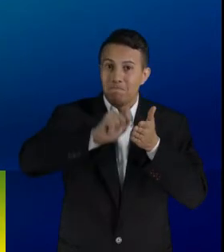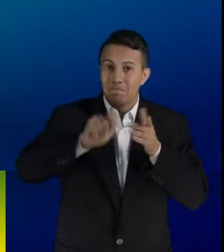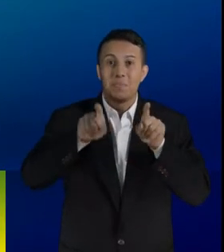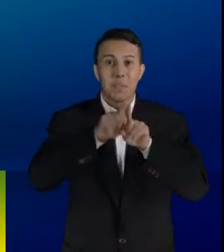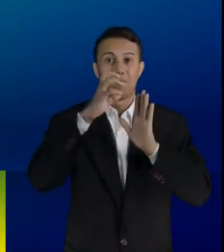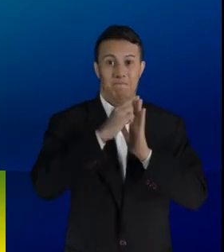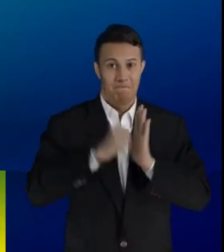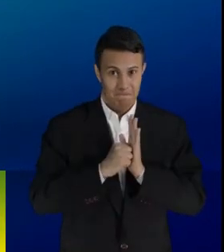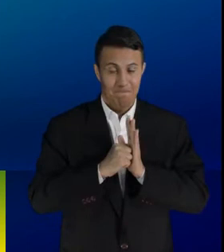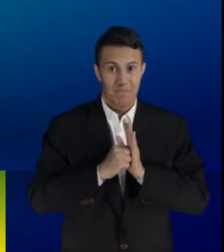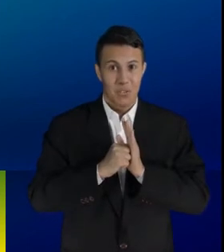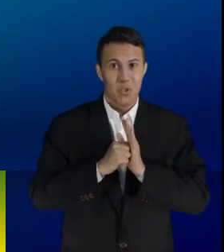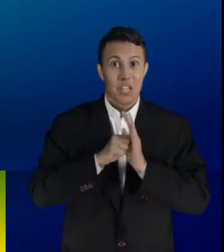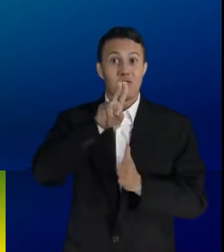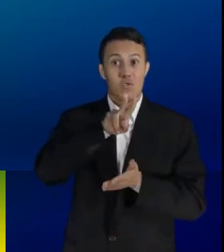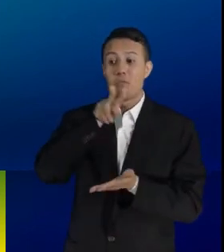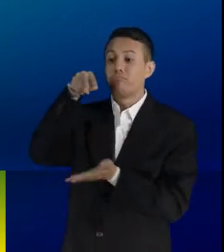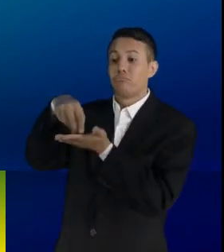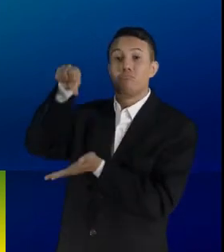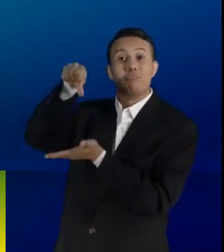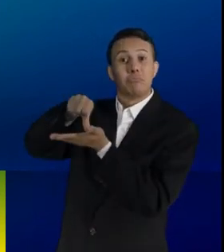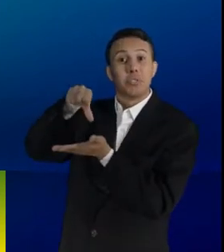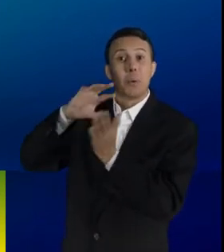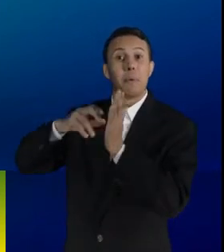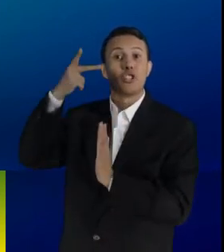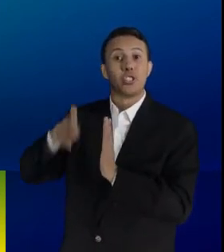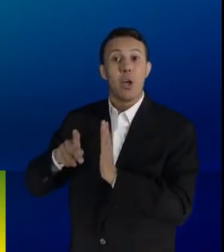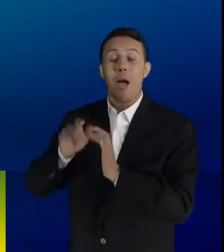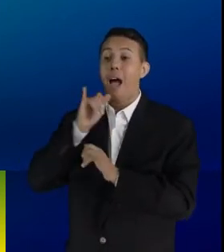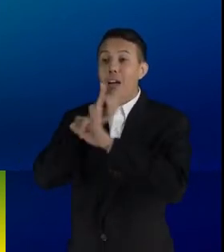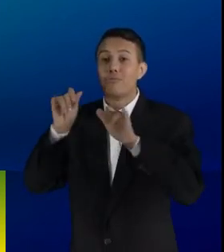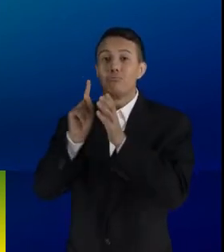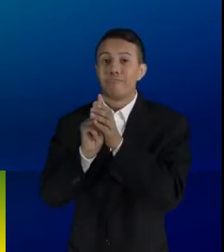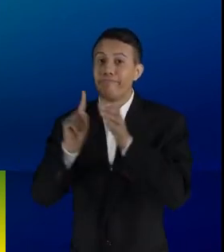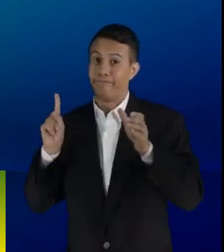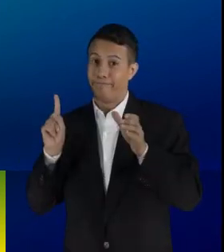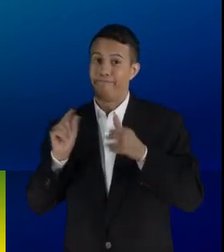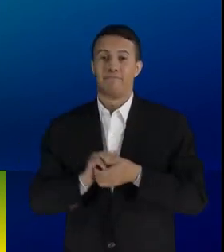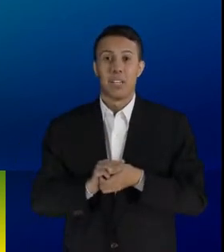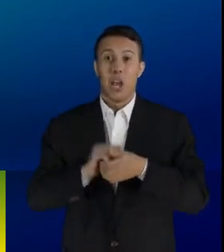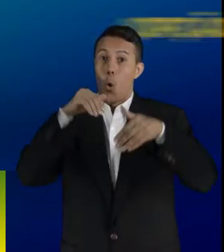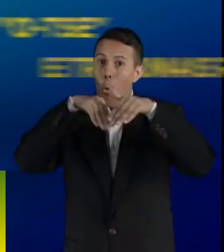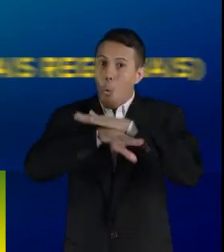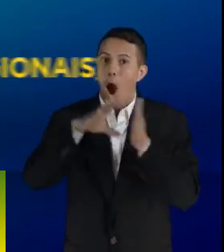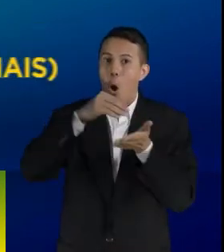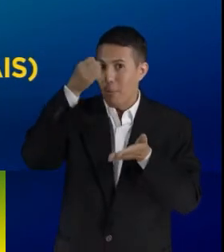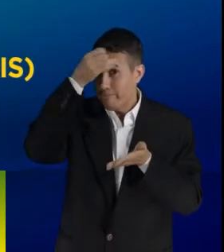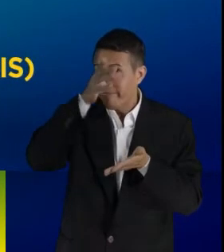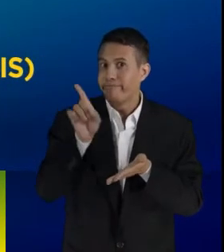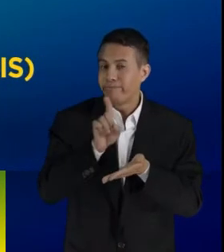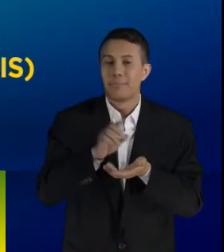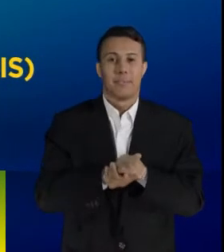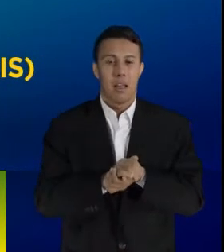à sede do seu partido e formalize sua desfiliação. Não se esqueça de guardar uma cópia. Apresente a